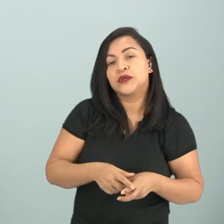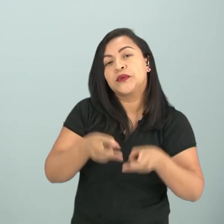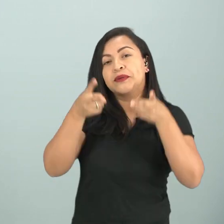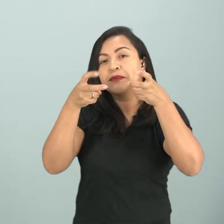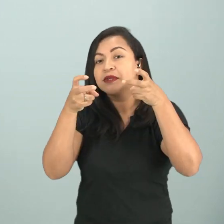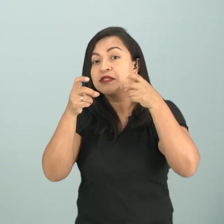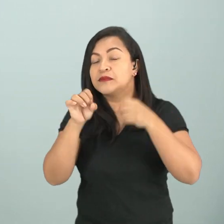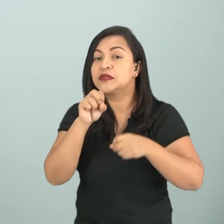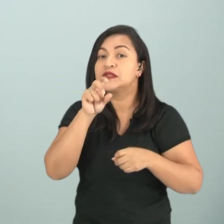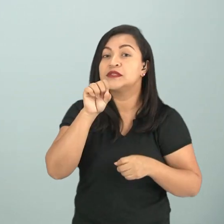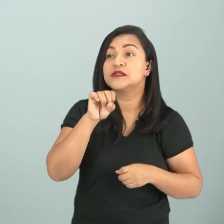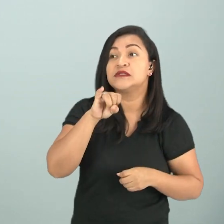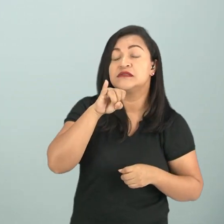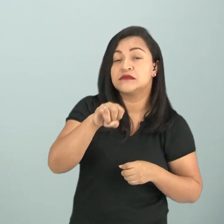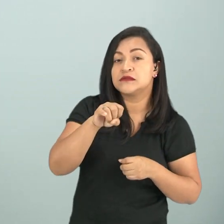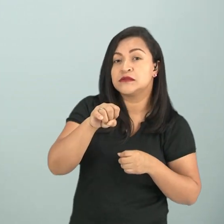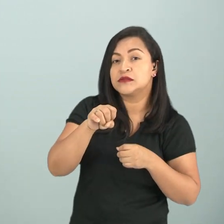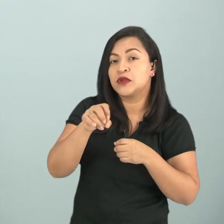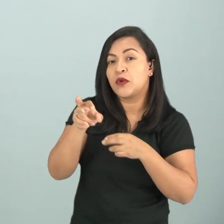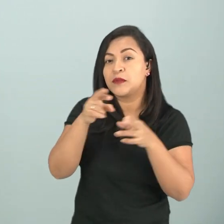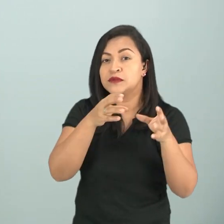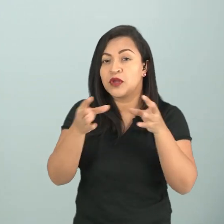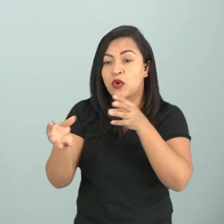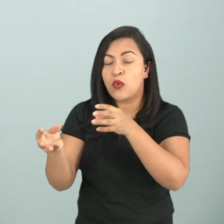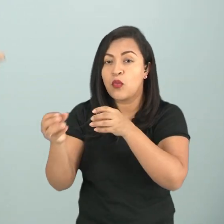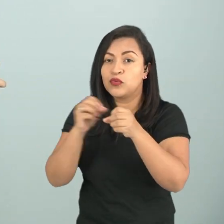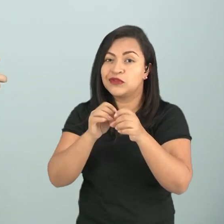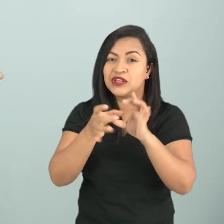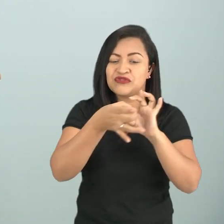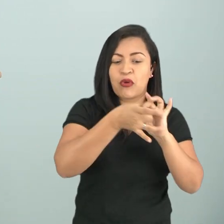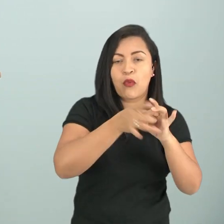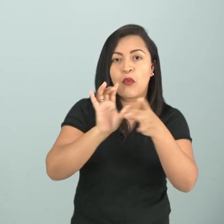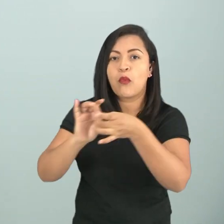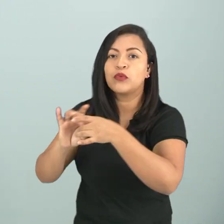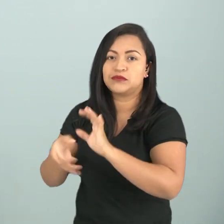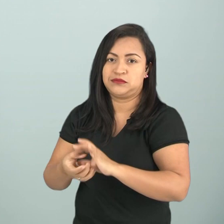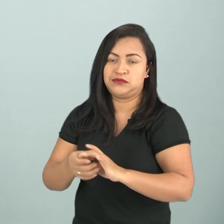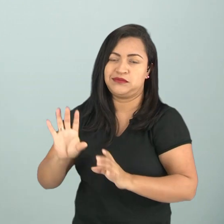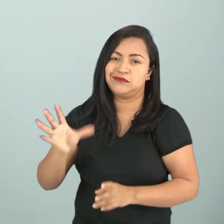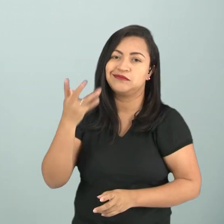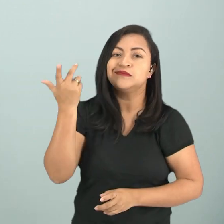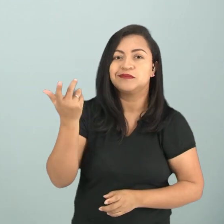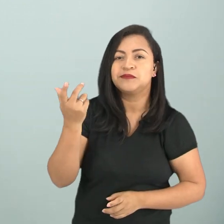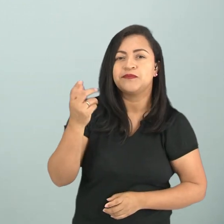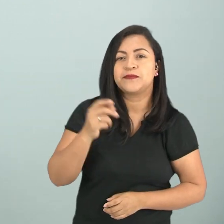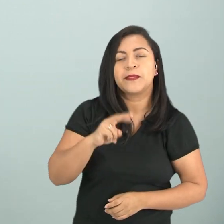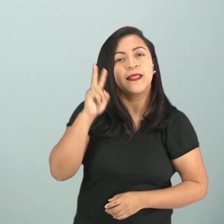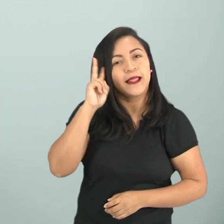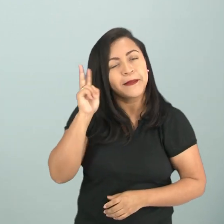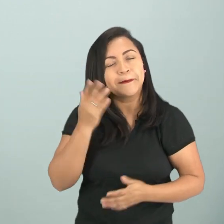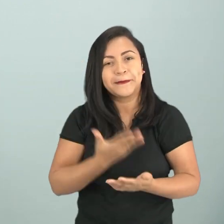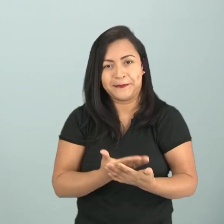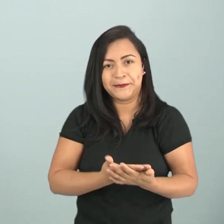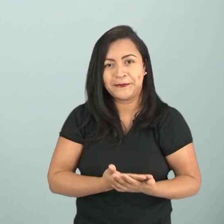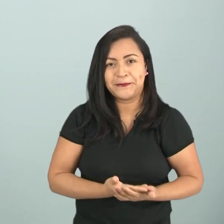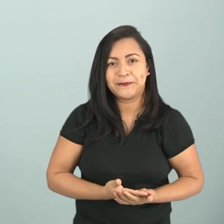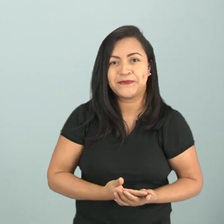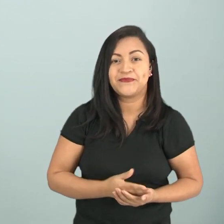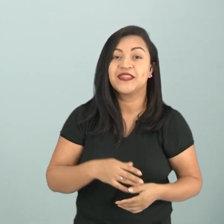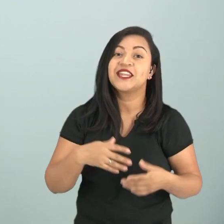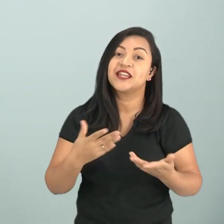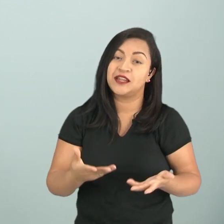associar o texto a um contexto, a situação. Relembrada a última aula, então